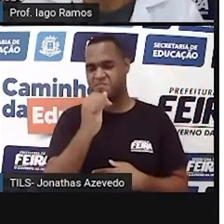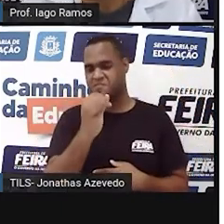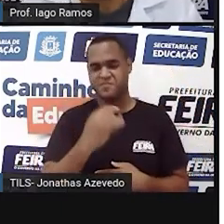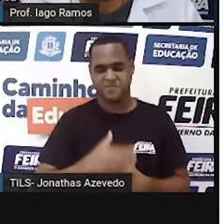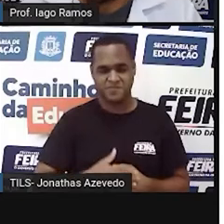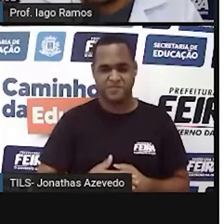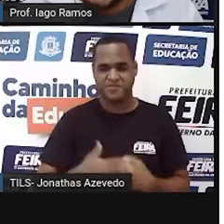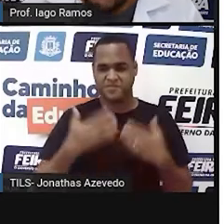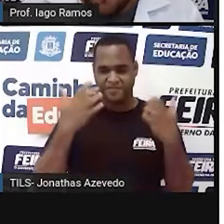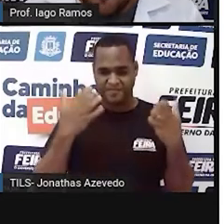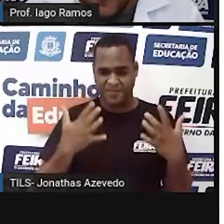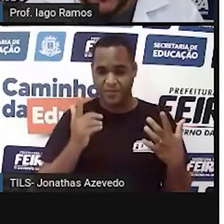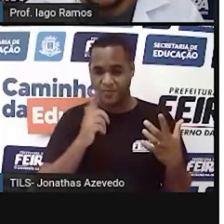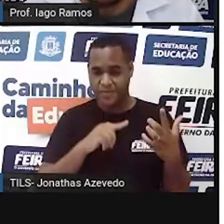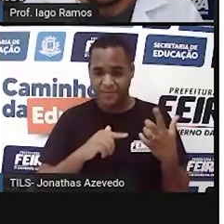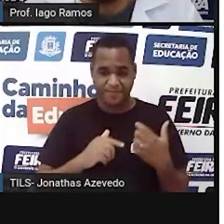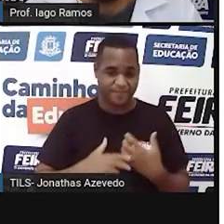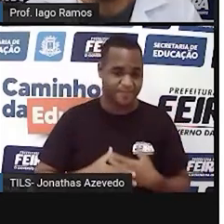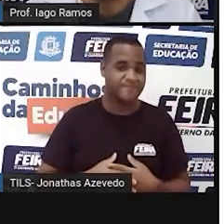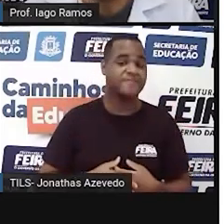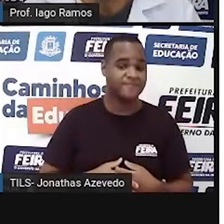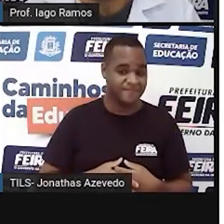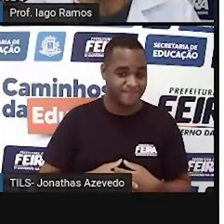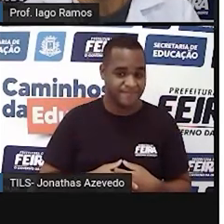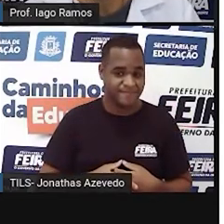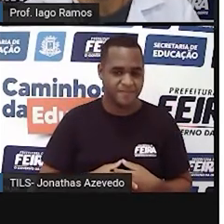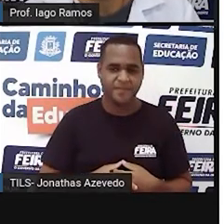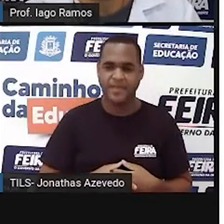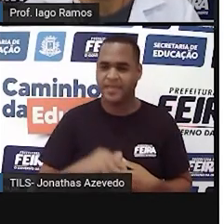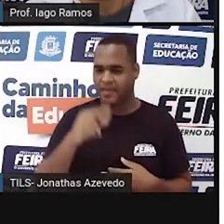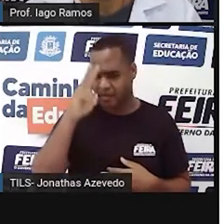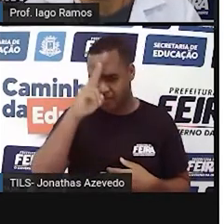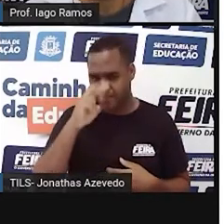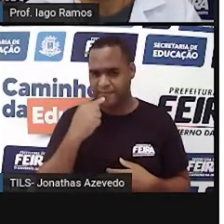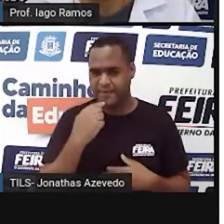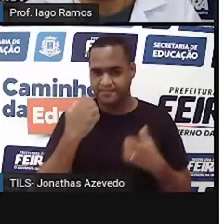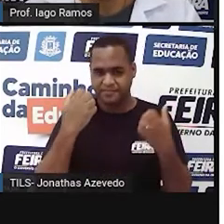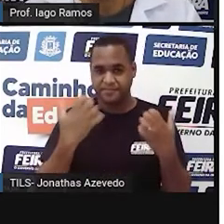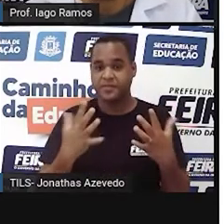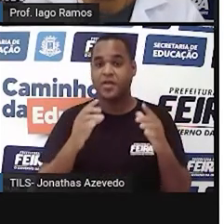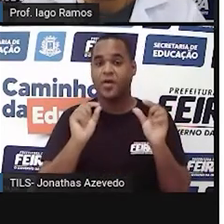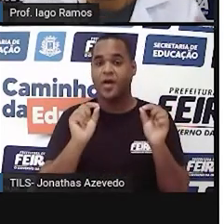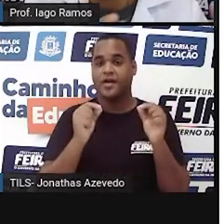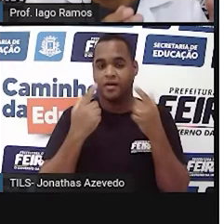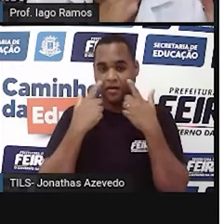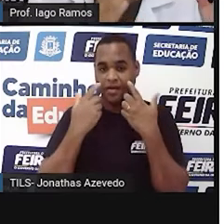aí você conseguiu fazer, né? Eu lembro, né? Que eu falei assim, olha só.